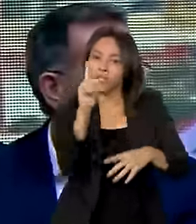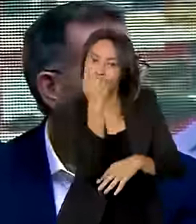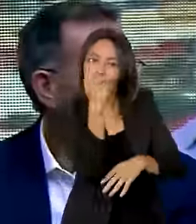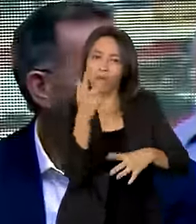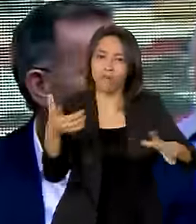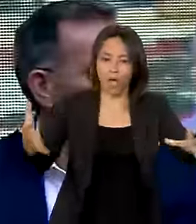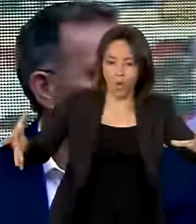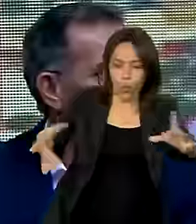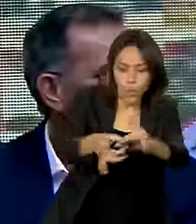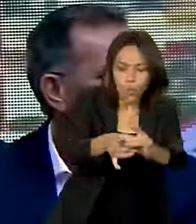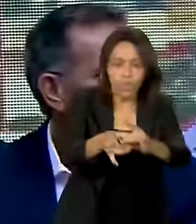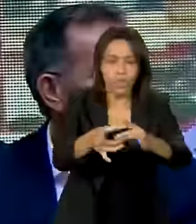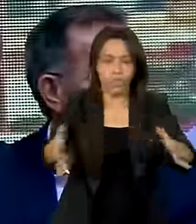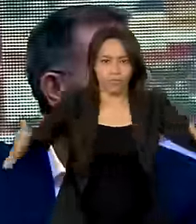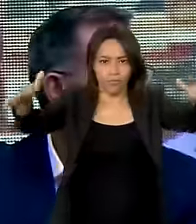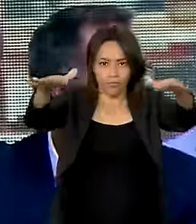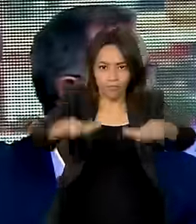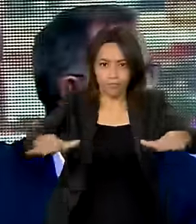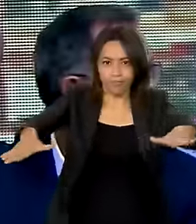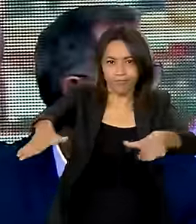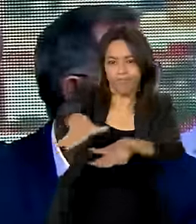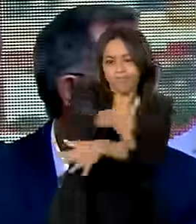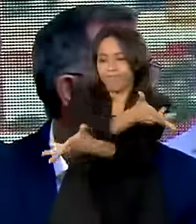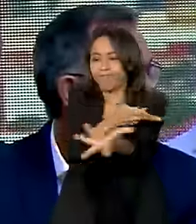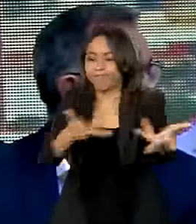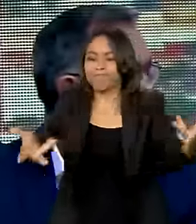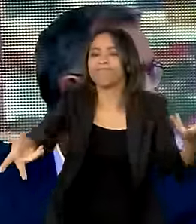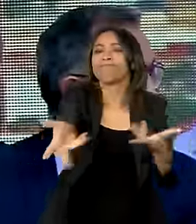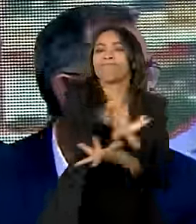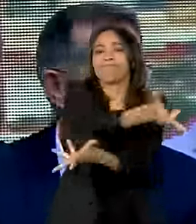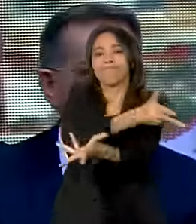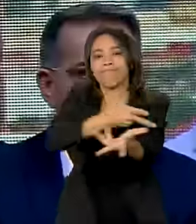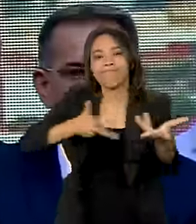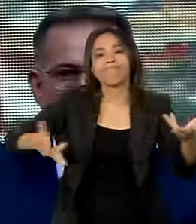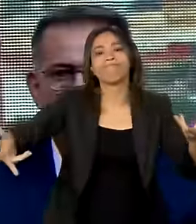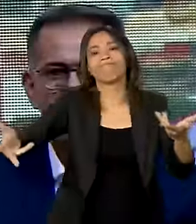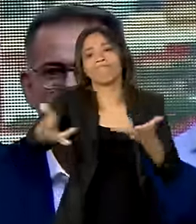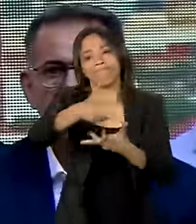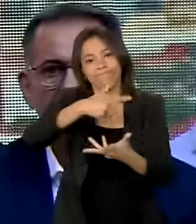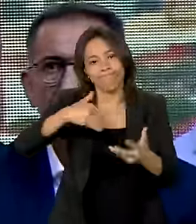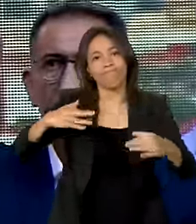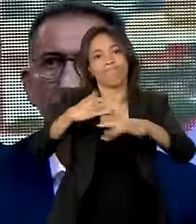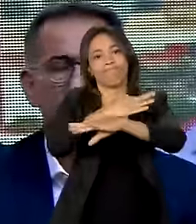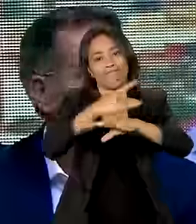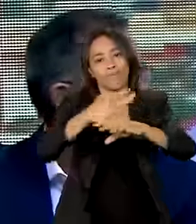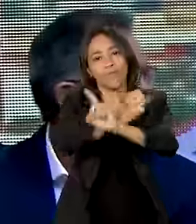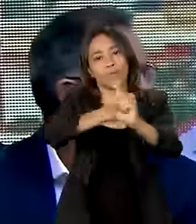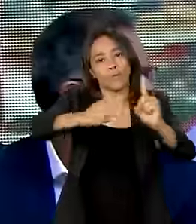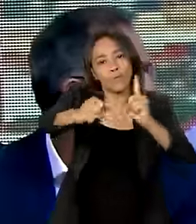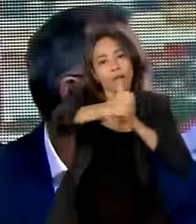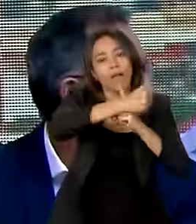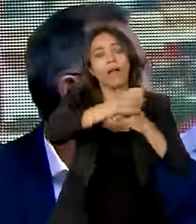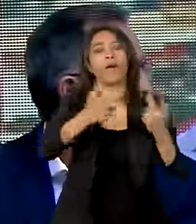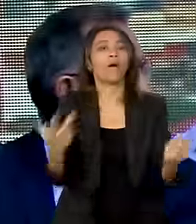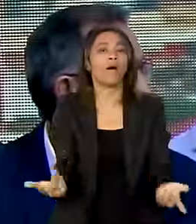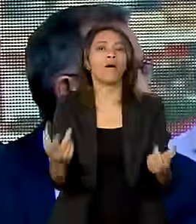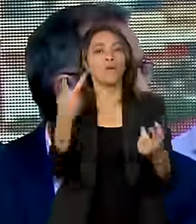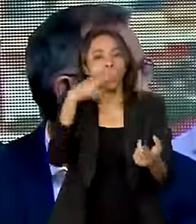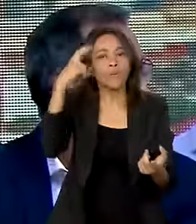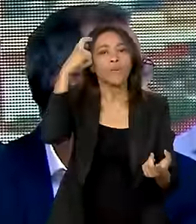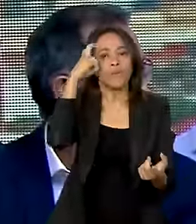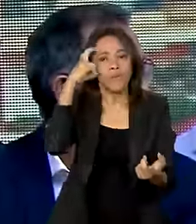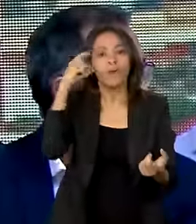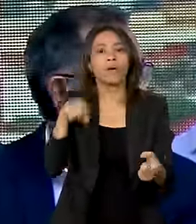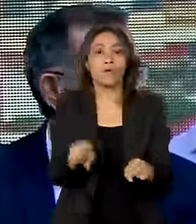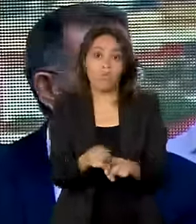mas simbolicamente nós estaremos reunificando a nossa cidade do ponto de vista social, do ponto de vista cultural